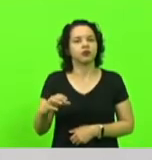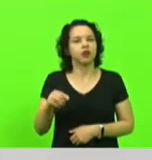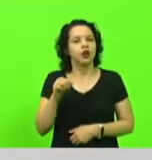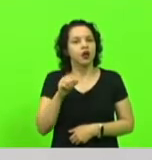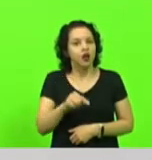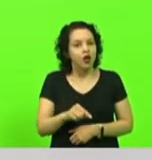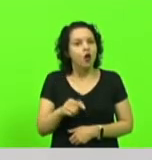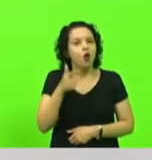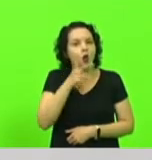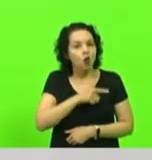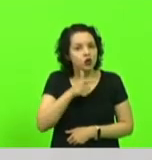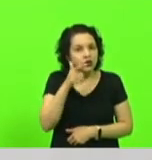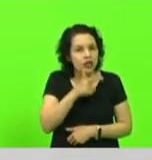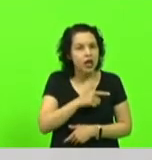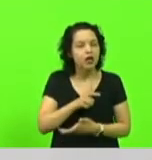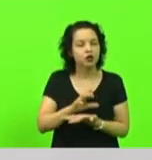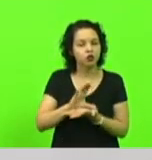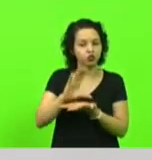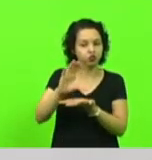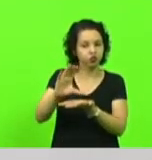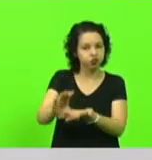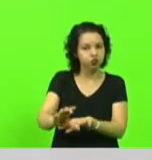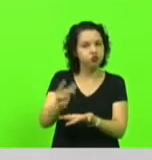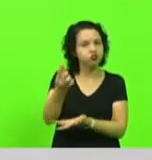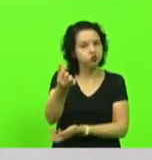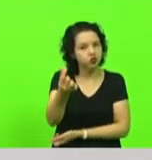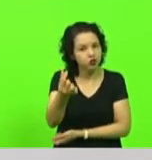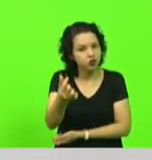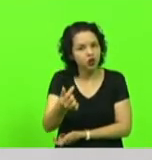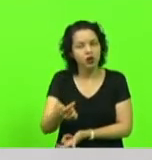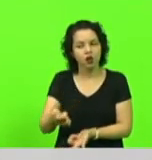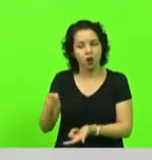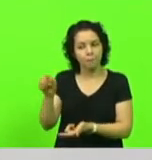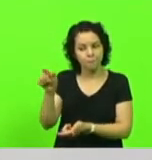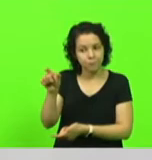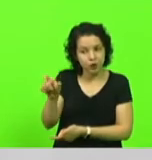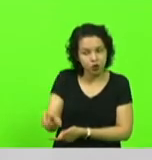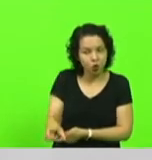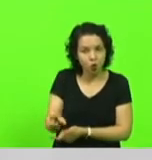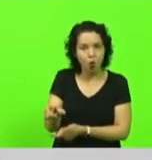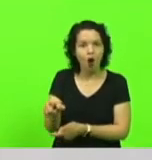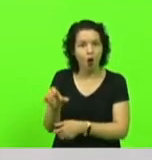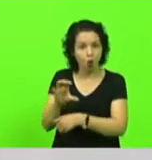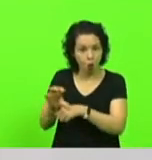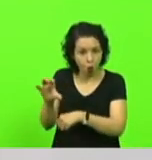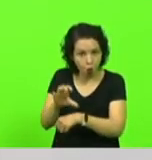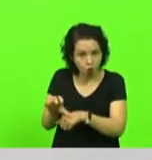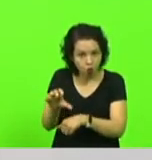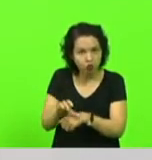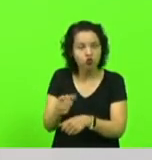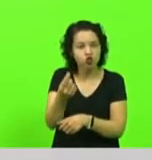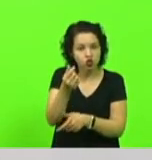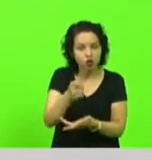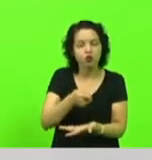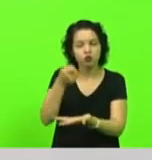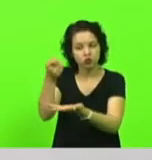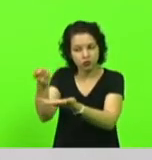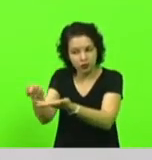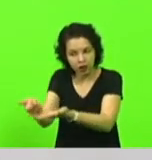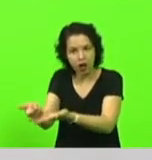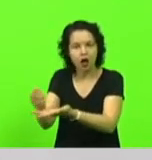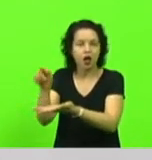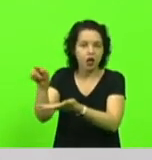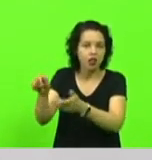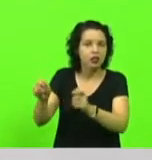recurso para que os produtores, para aquele produtor que faz o curso, ele possa investir em conexões,